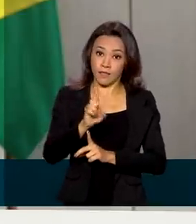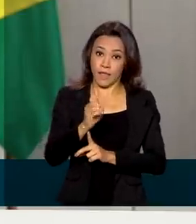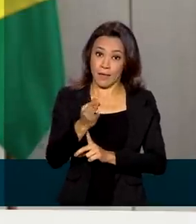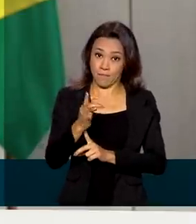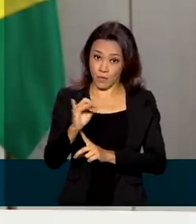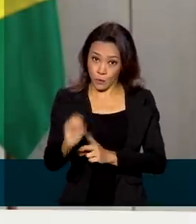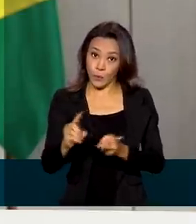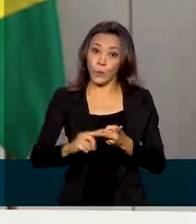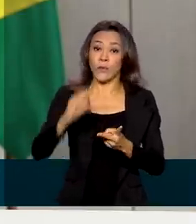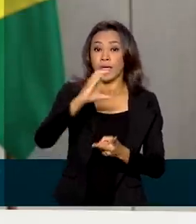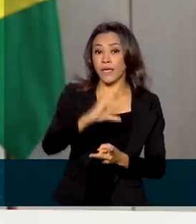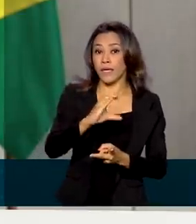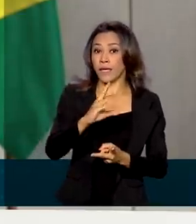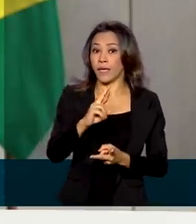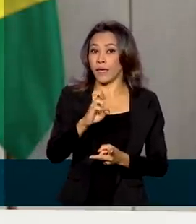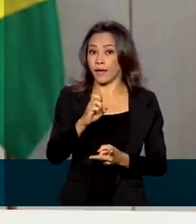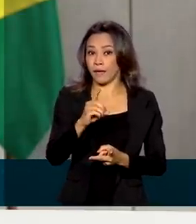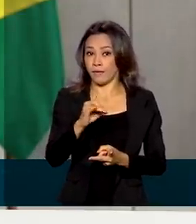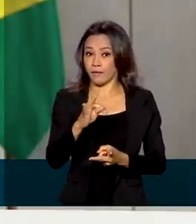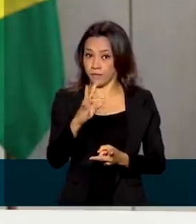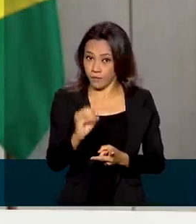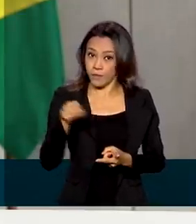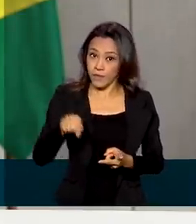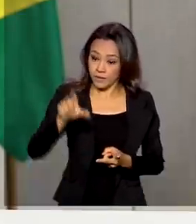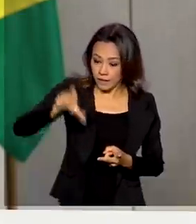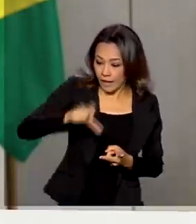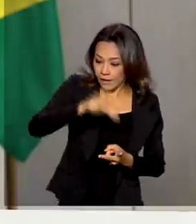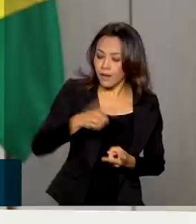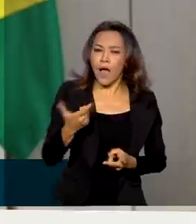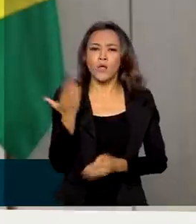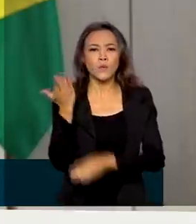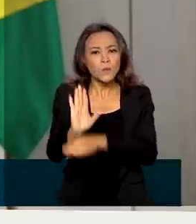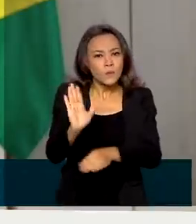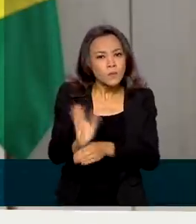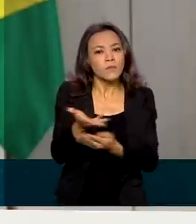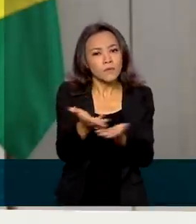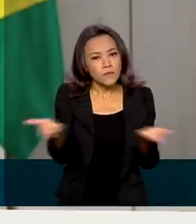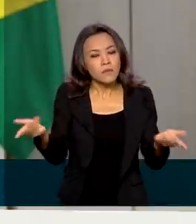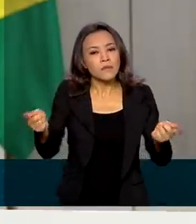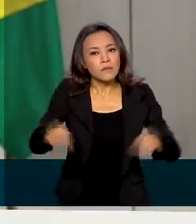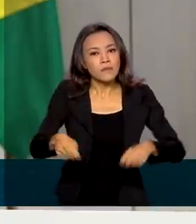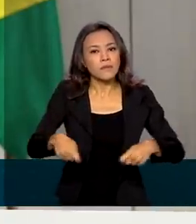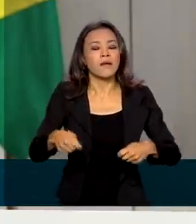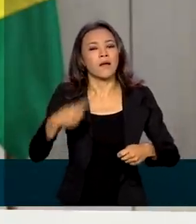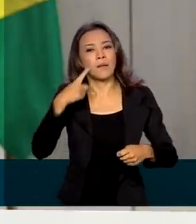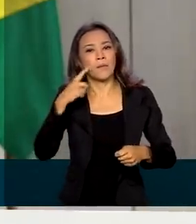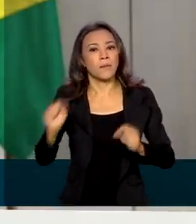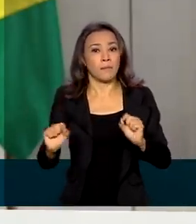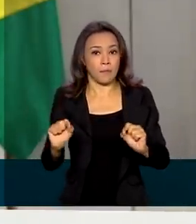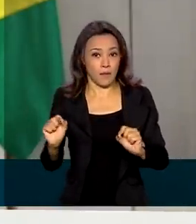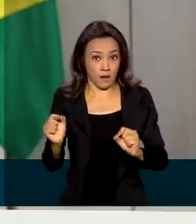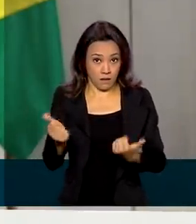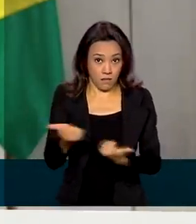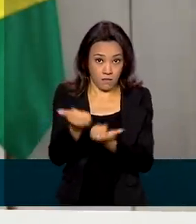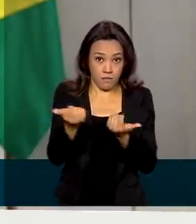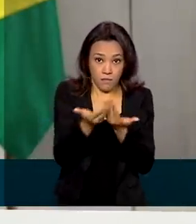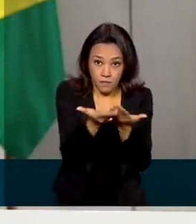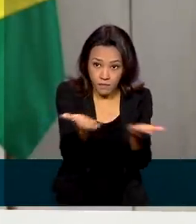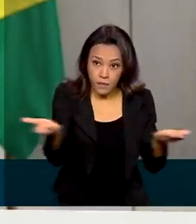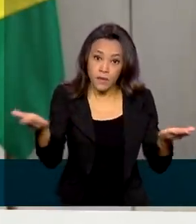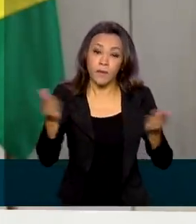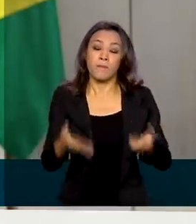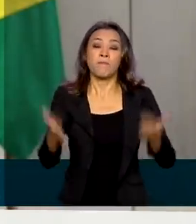lojistas e esse fluxo basicamente serviu como um histórico que poderia subsidiar a avaliação de risco das instituições financeiras